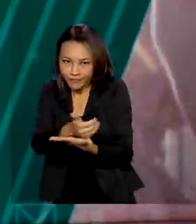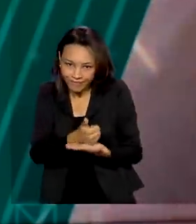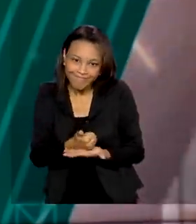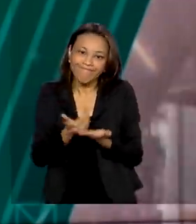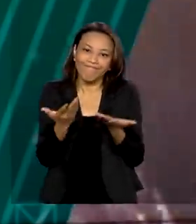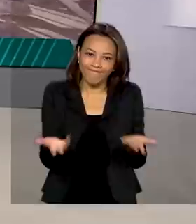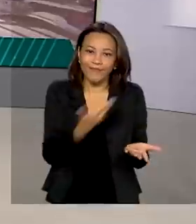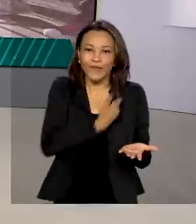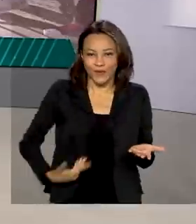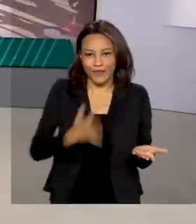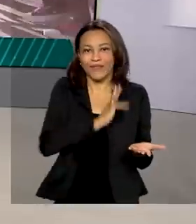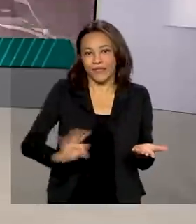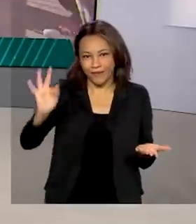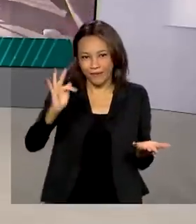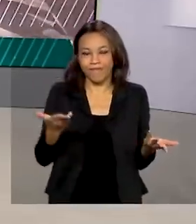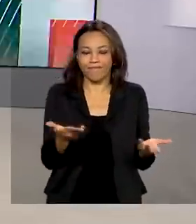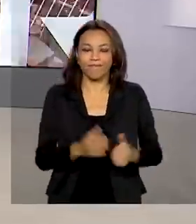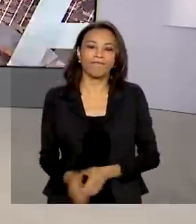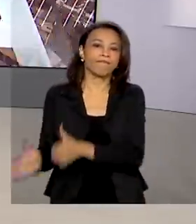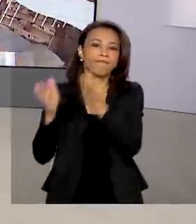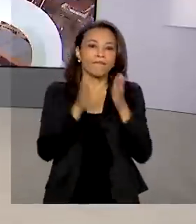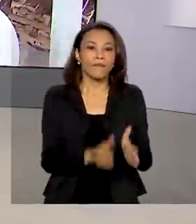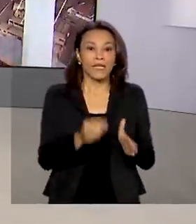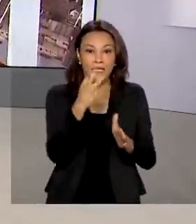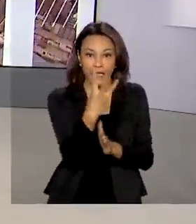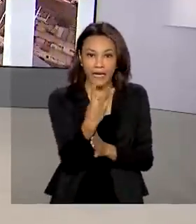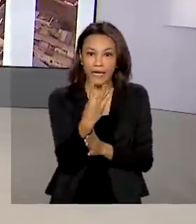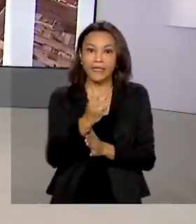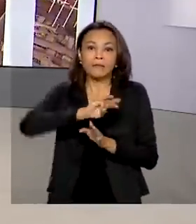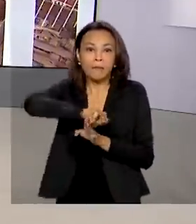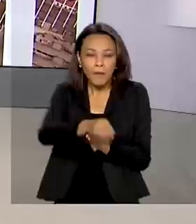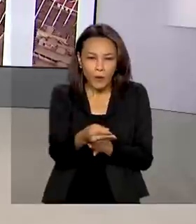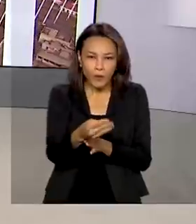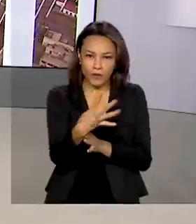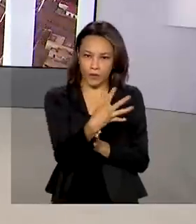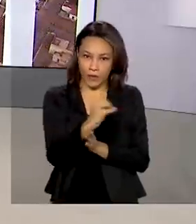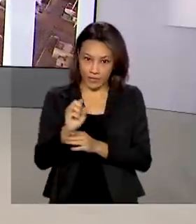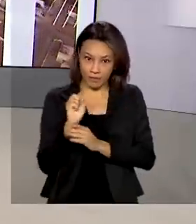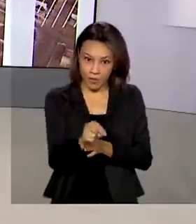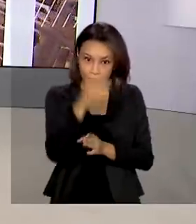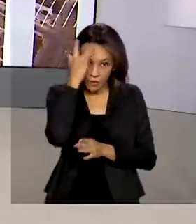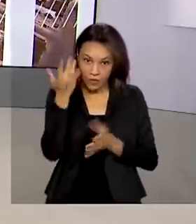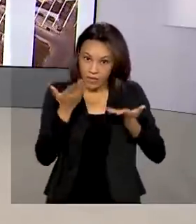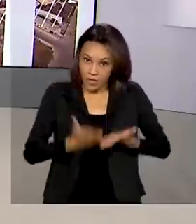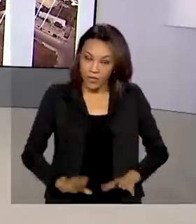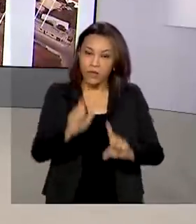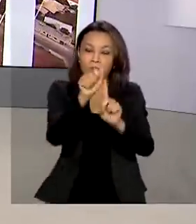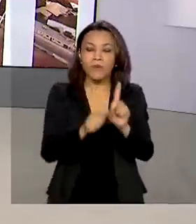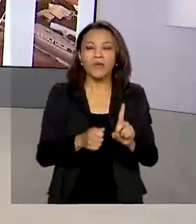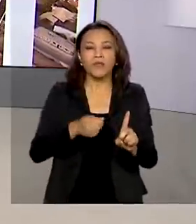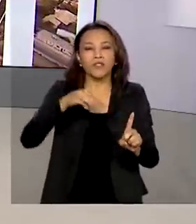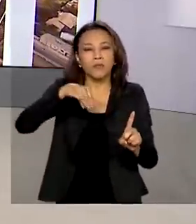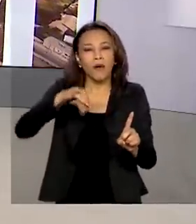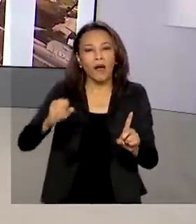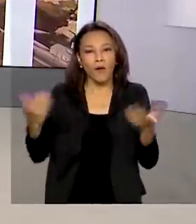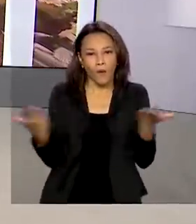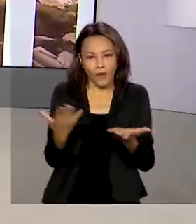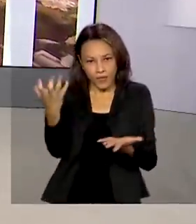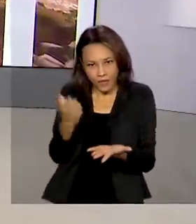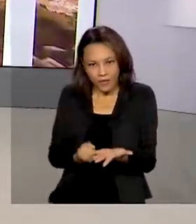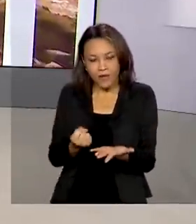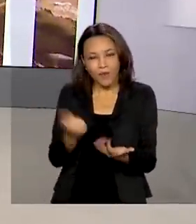federal. 3,4 milhões de trabalhadores nascidos em maio recebem hoje o auxílio